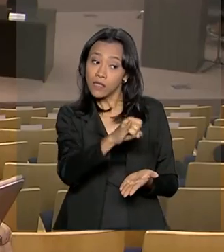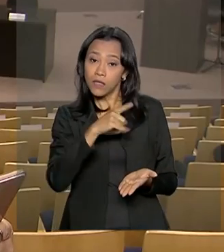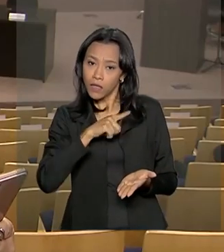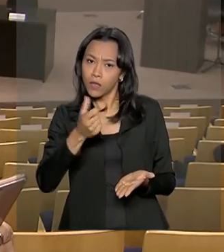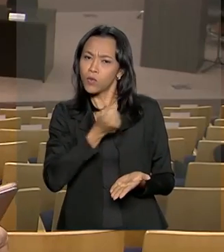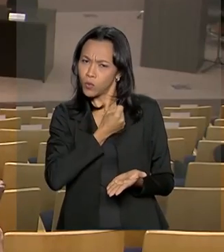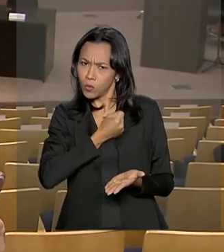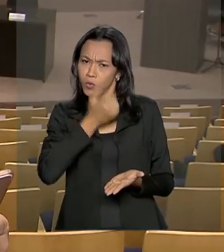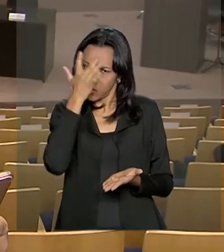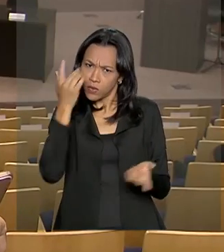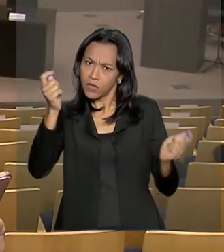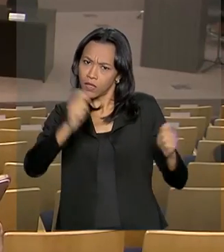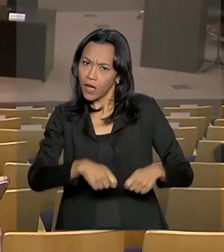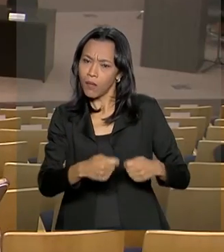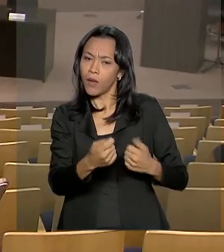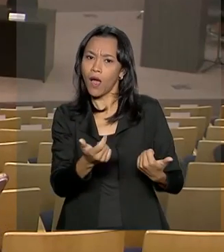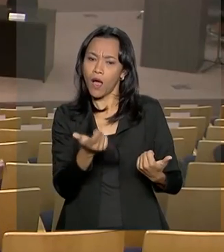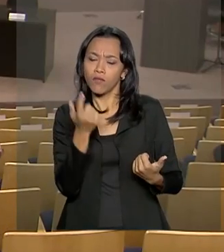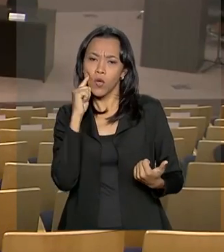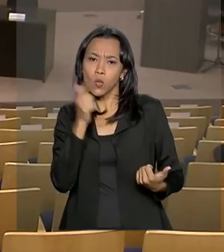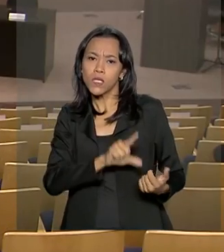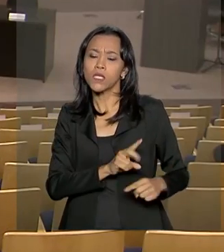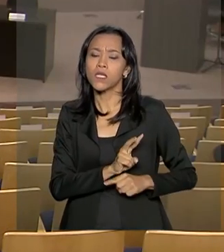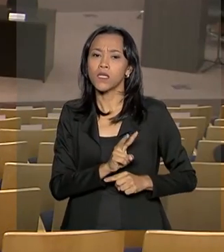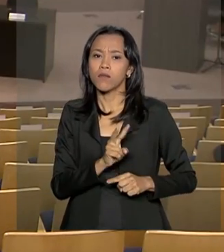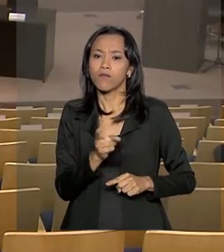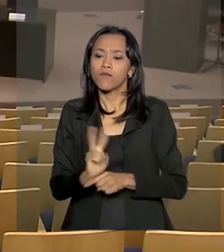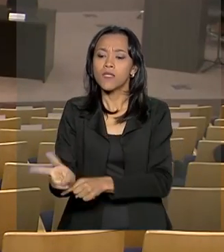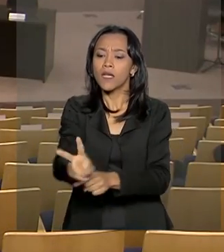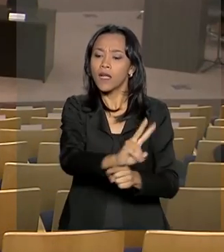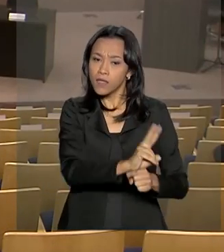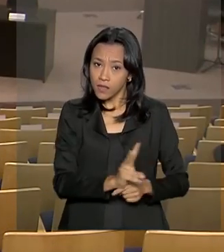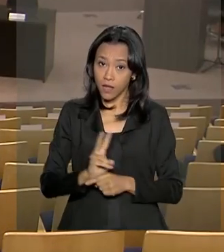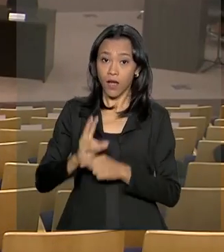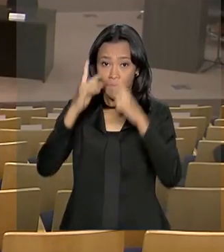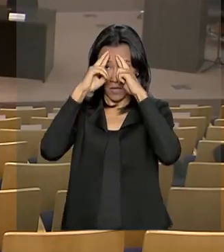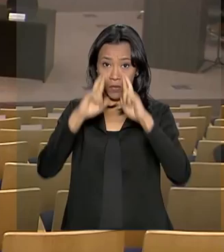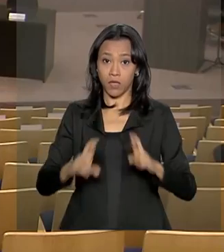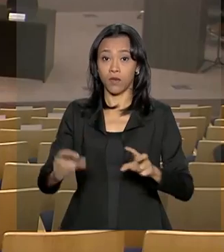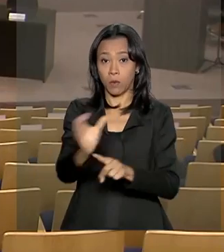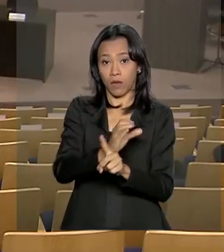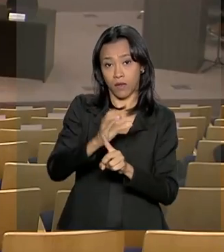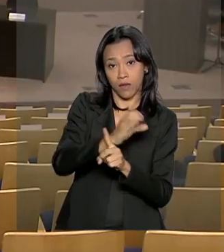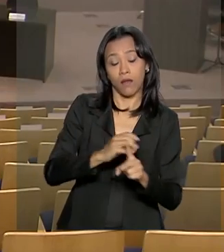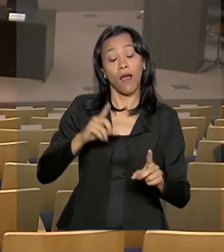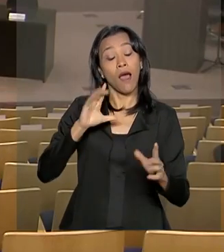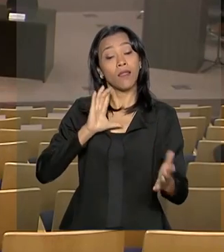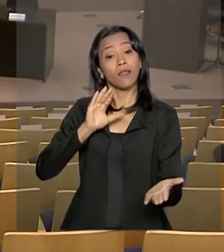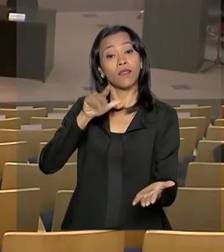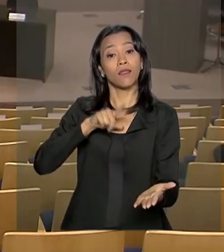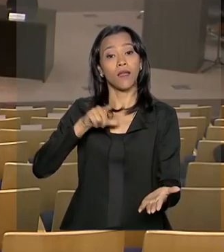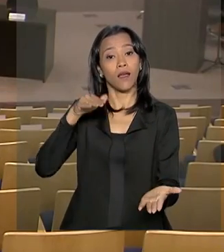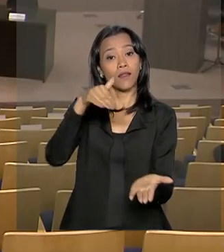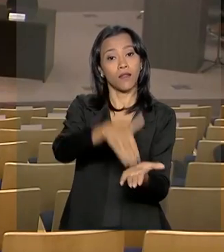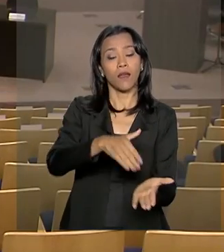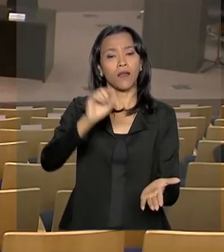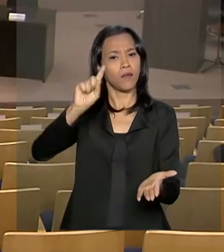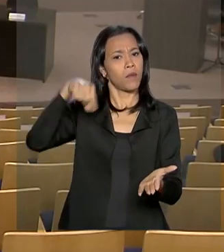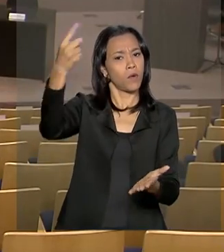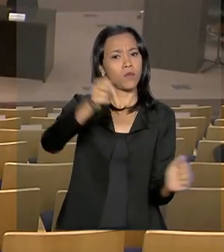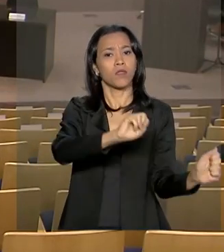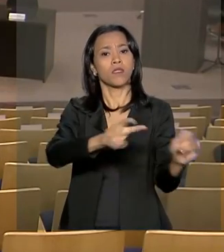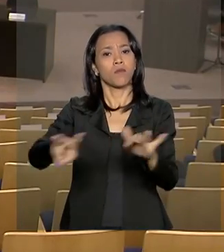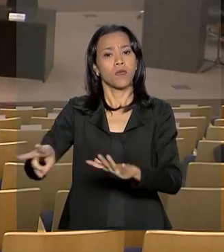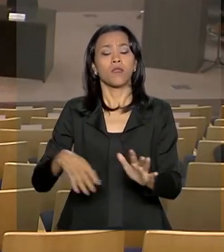suficiente para fazer as fiscalizações no prazo determinado. As instituições têm até a próxima semana para enviar esse levantamento até o